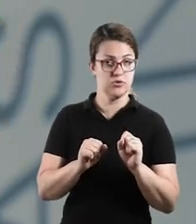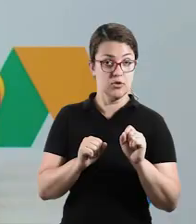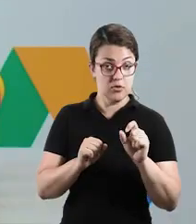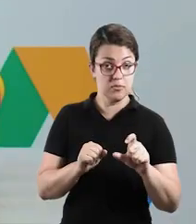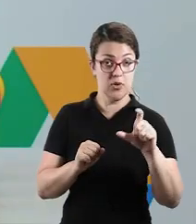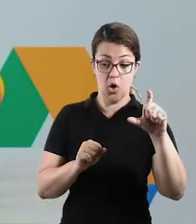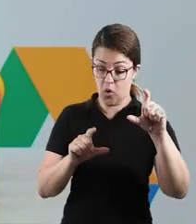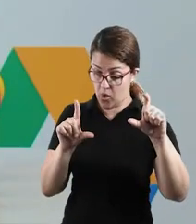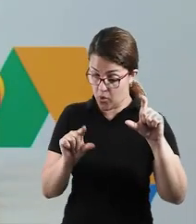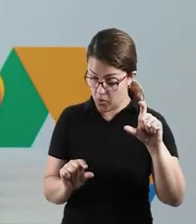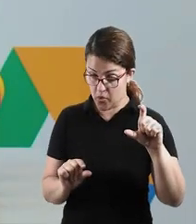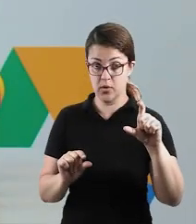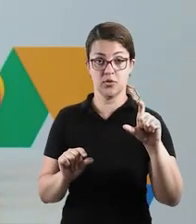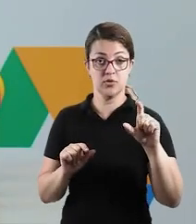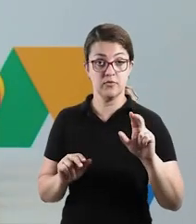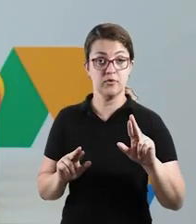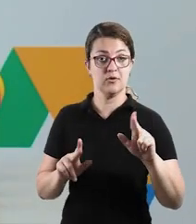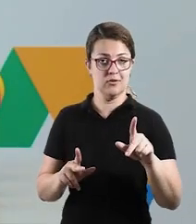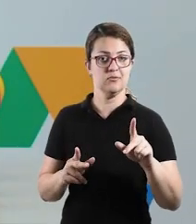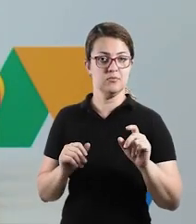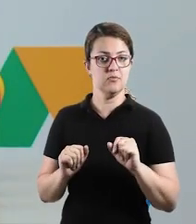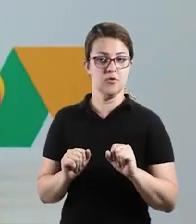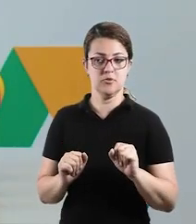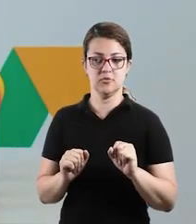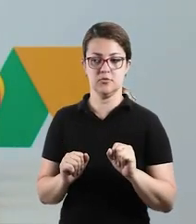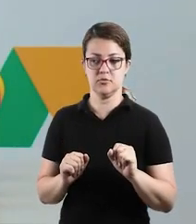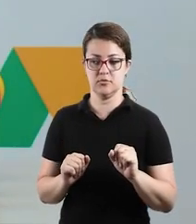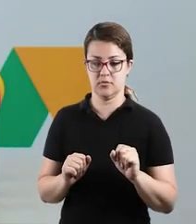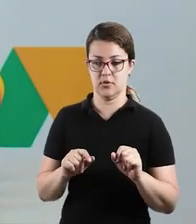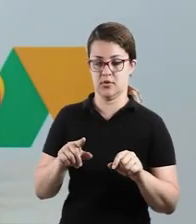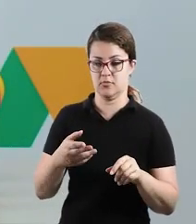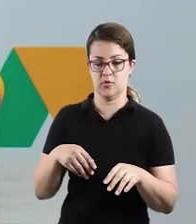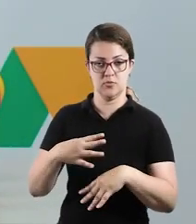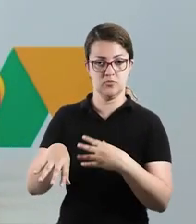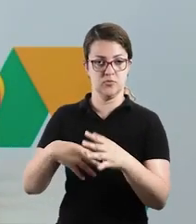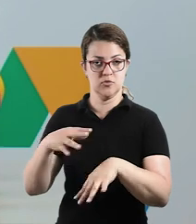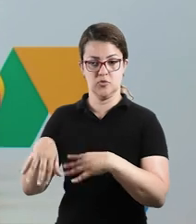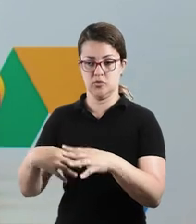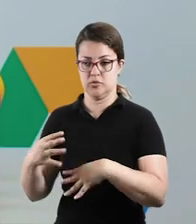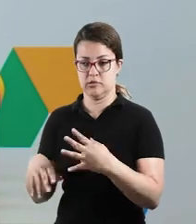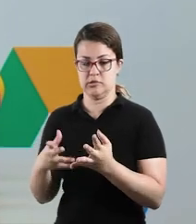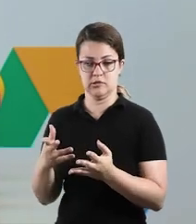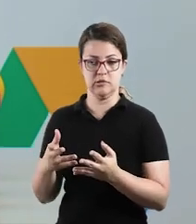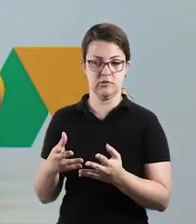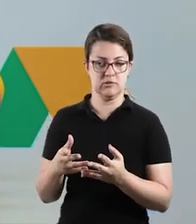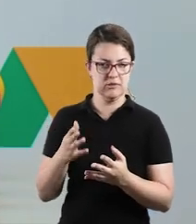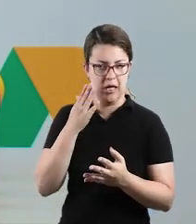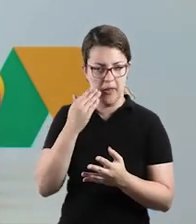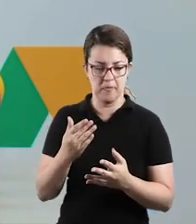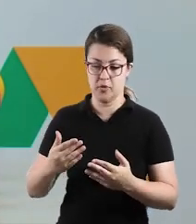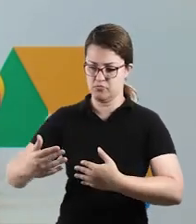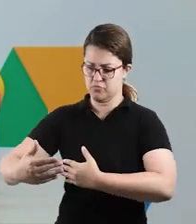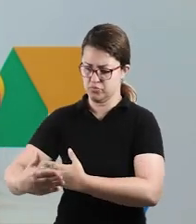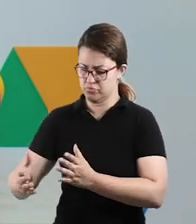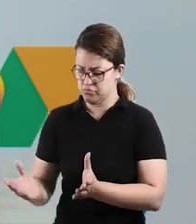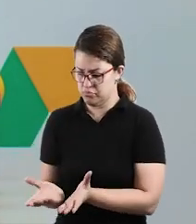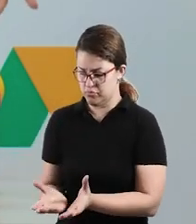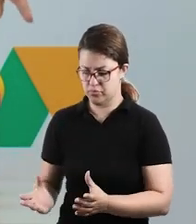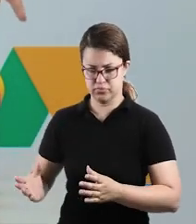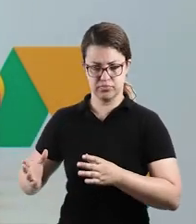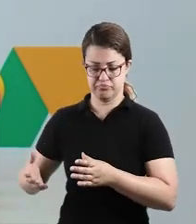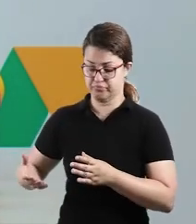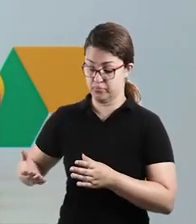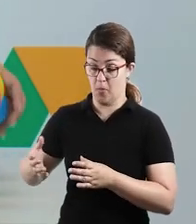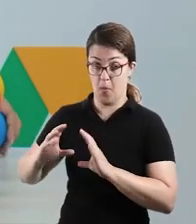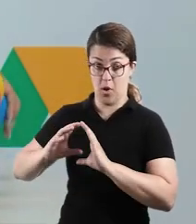ter desenhos diferentes, formatos diferentes. E aí você espalha. A ideia é que você tenha um cesto ou